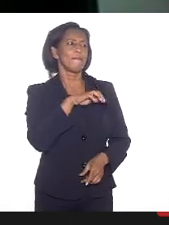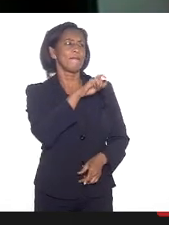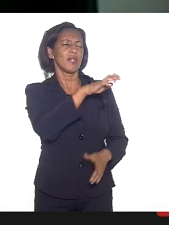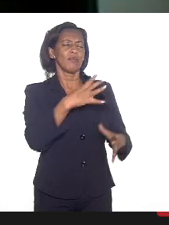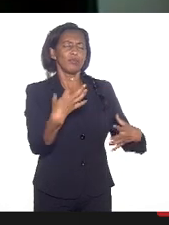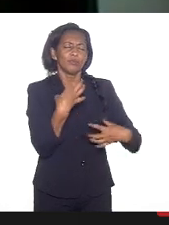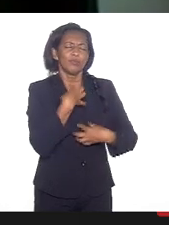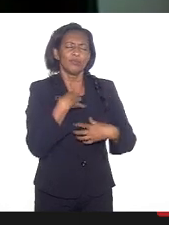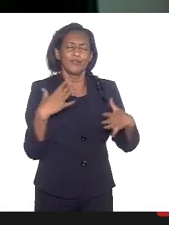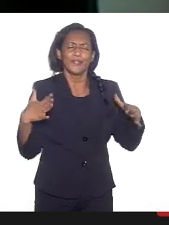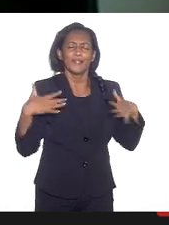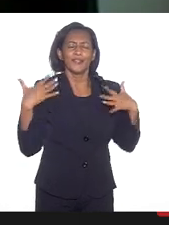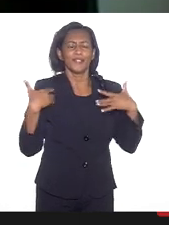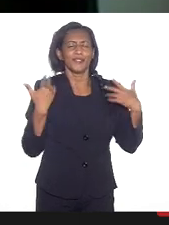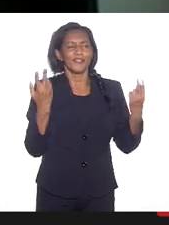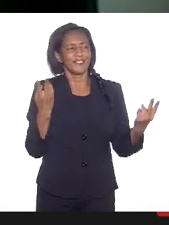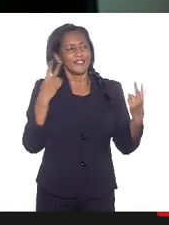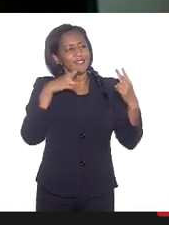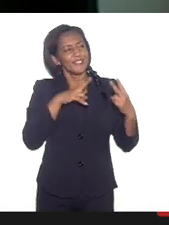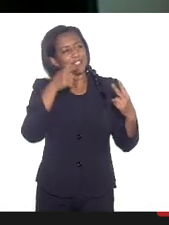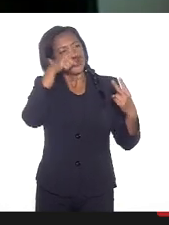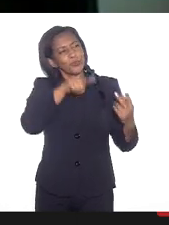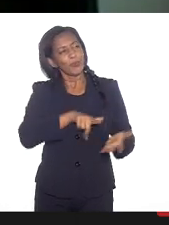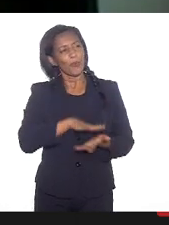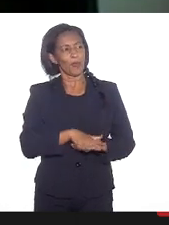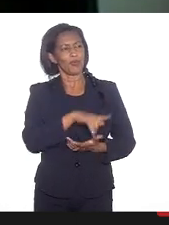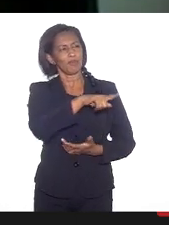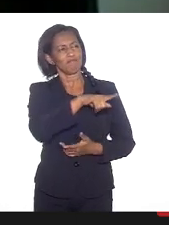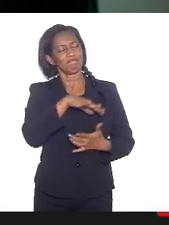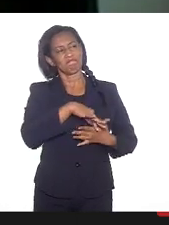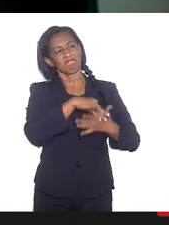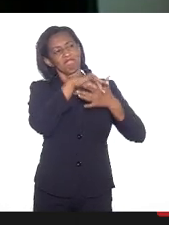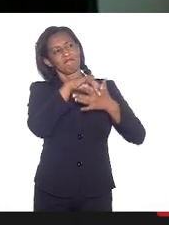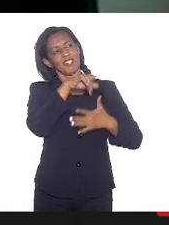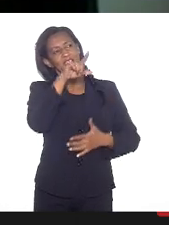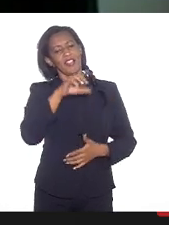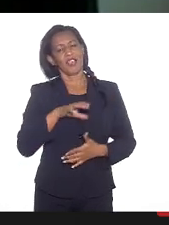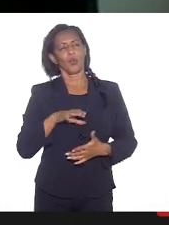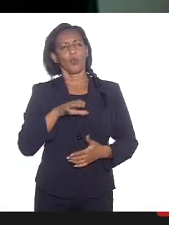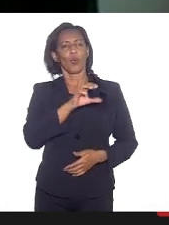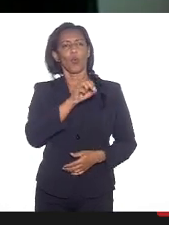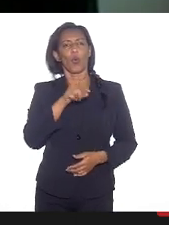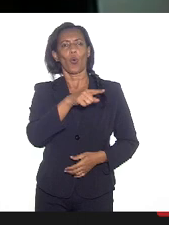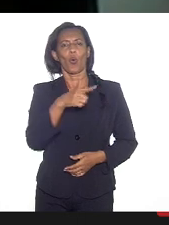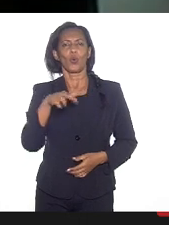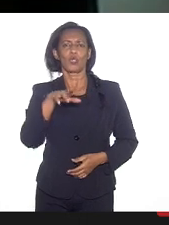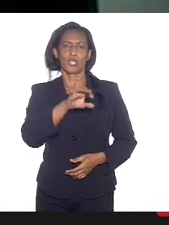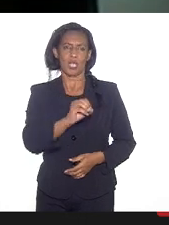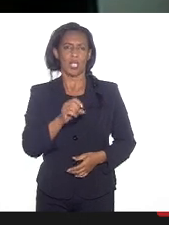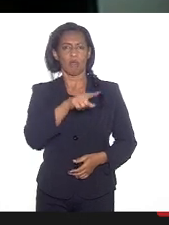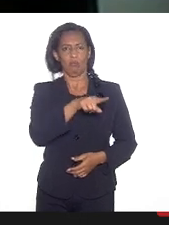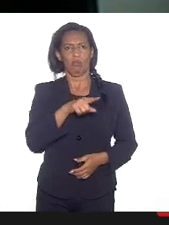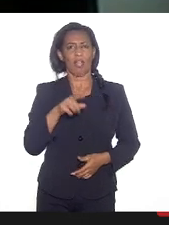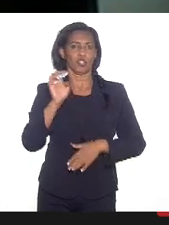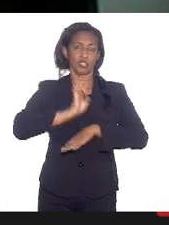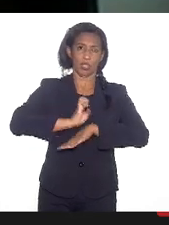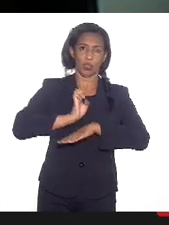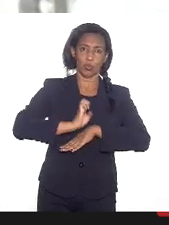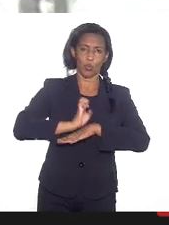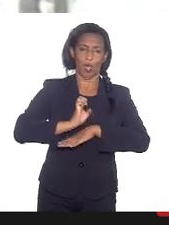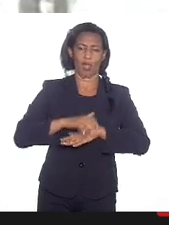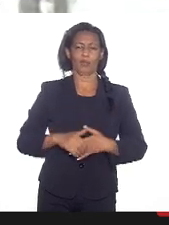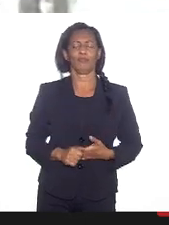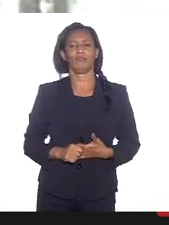alegria de rever aqui a senhora que nos representa lá no Conselho Estadual das Mulheres, dizer